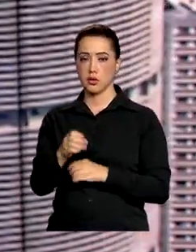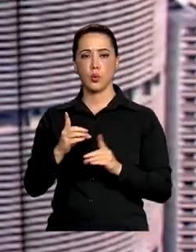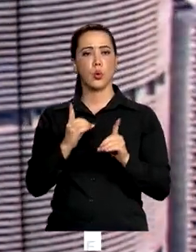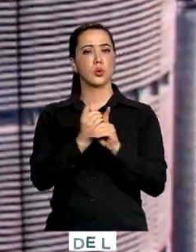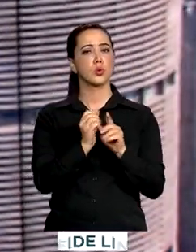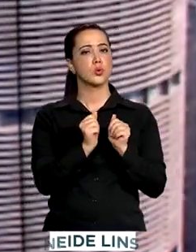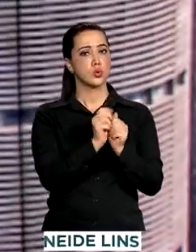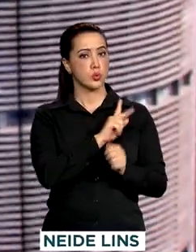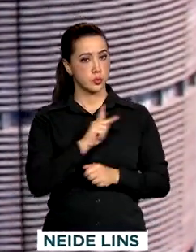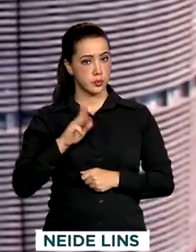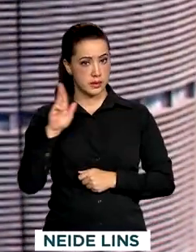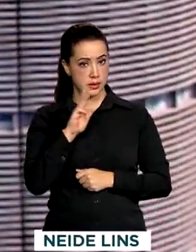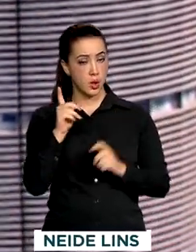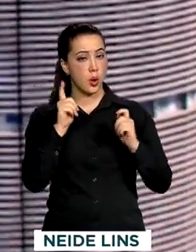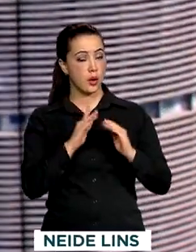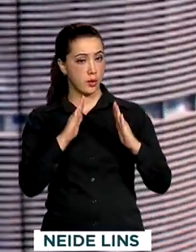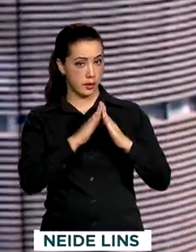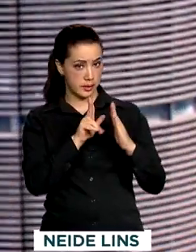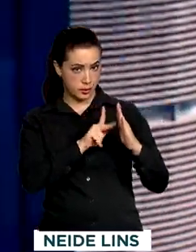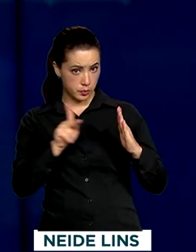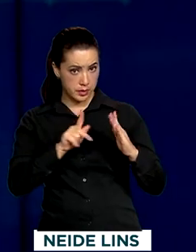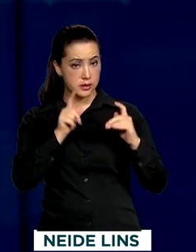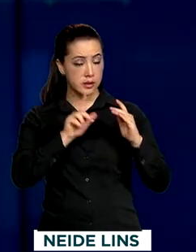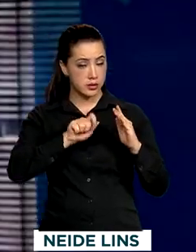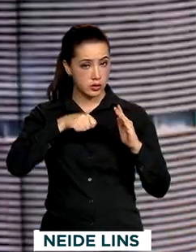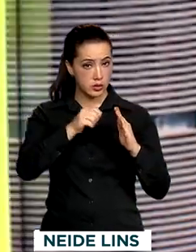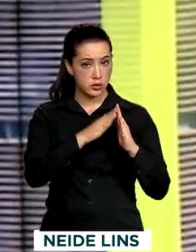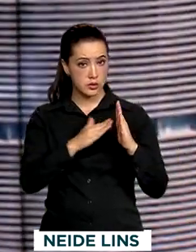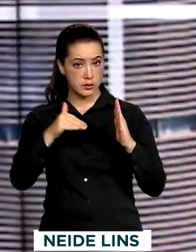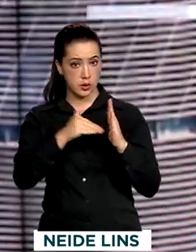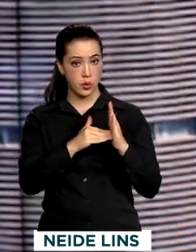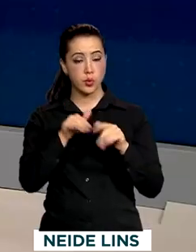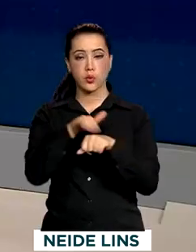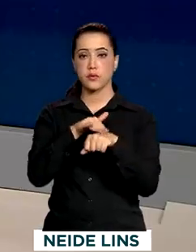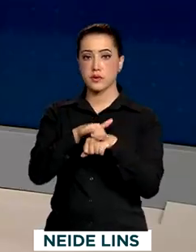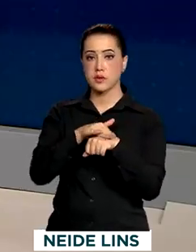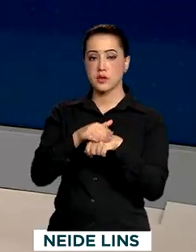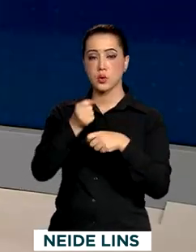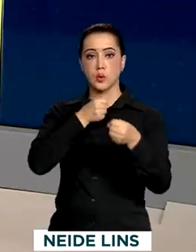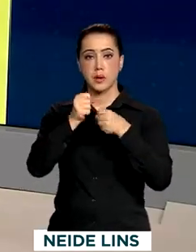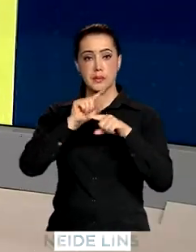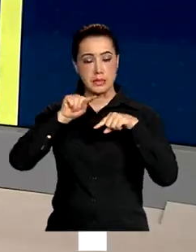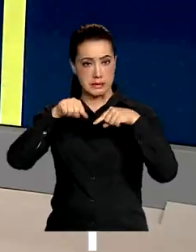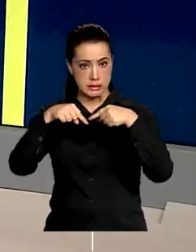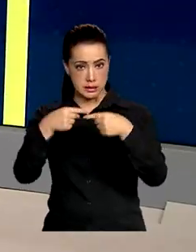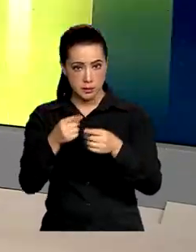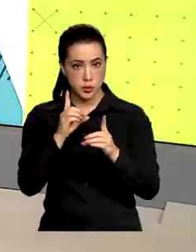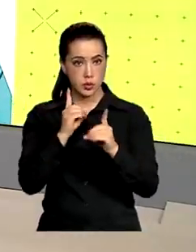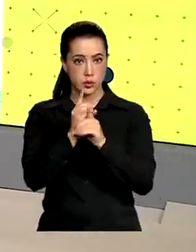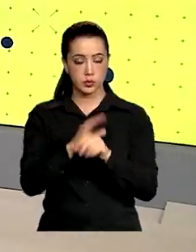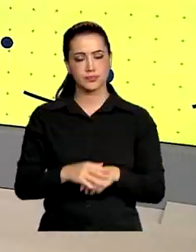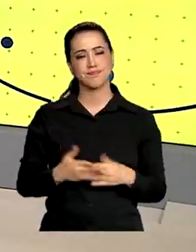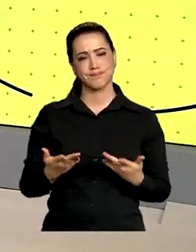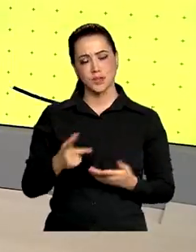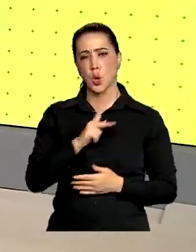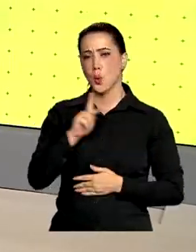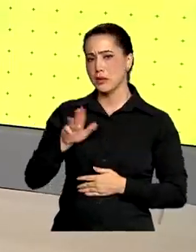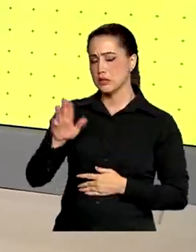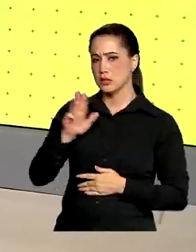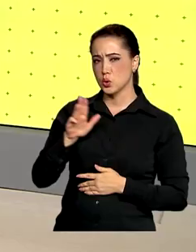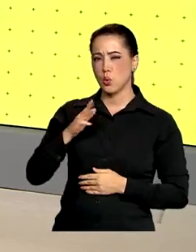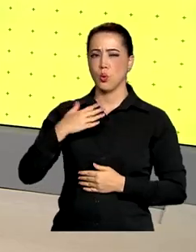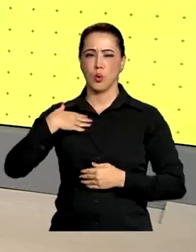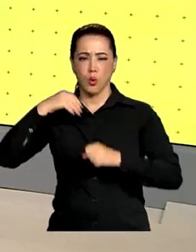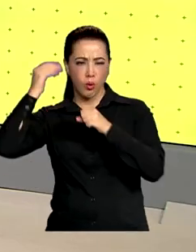no Palácio da Alvorada e conversou com a imprensa na saída do encontro. Por conta de uma pneumonia, o presidente Lula adiou a